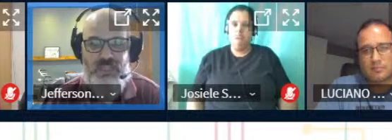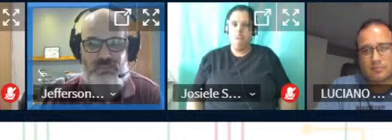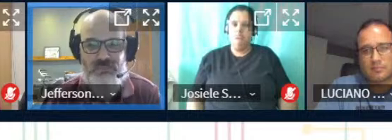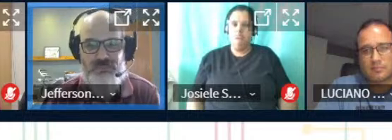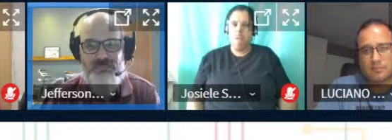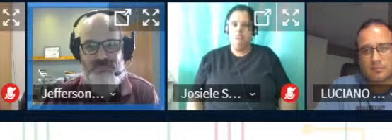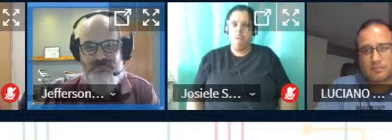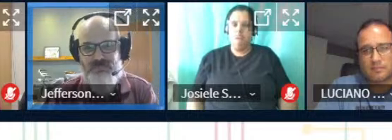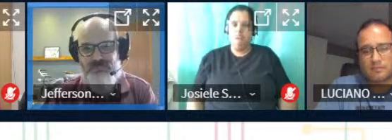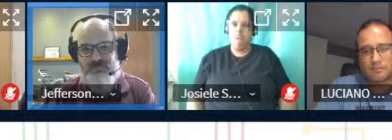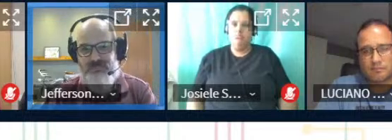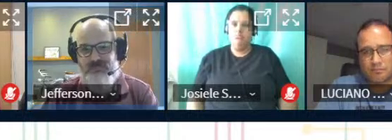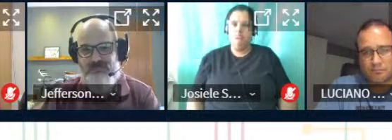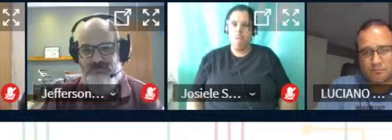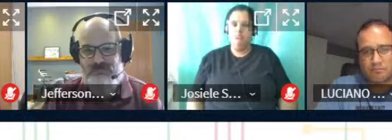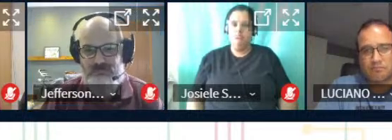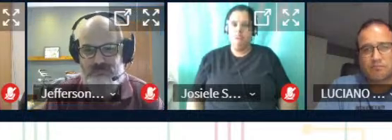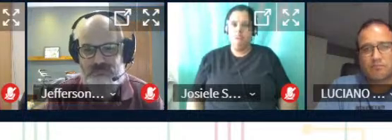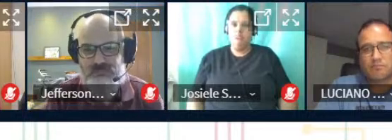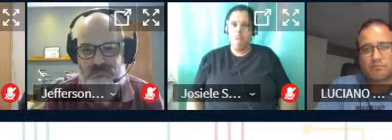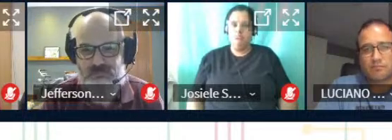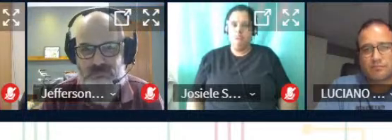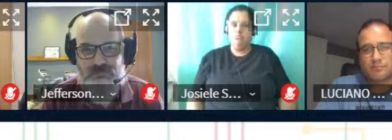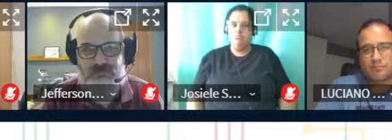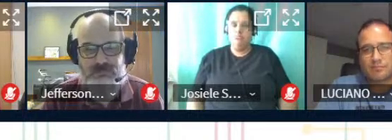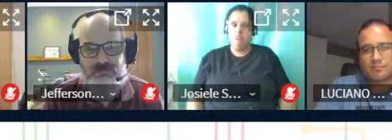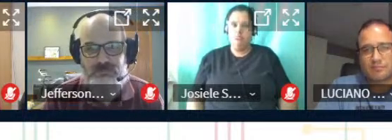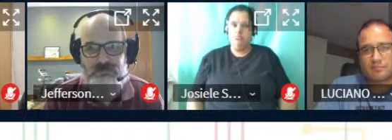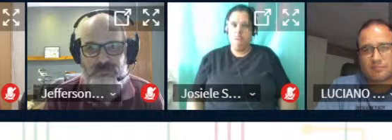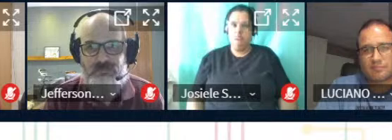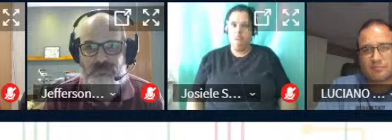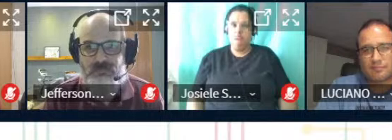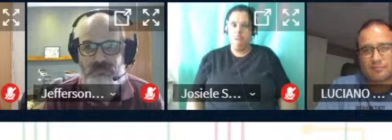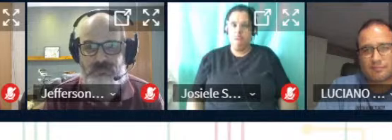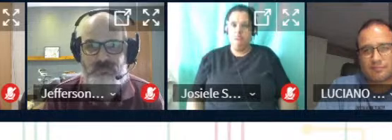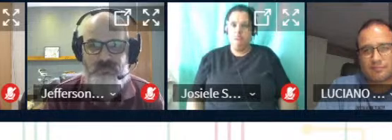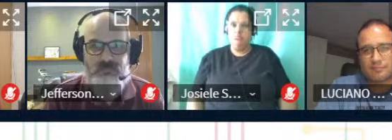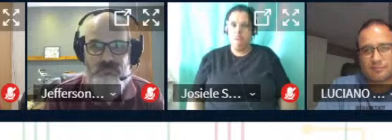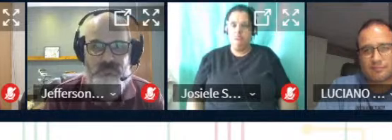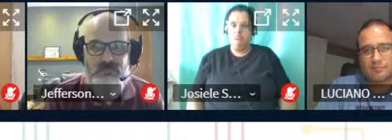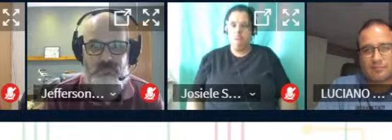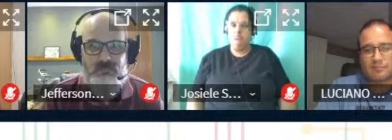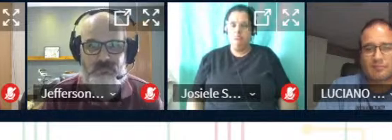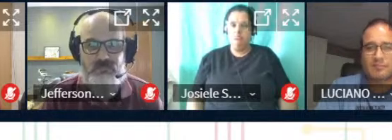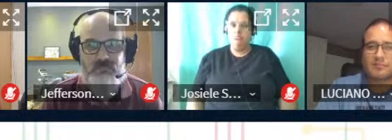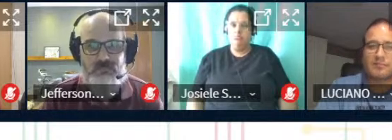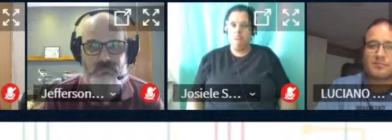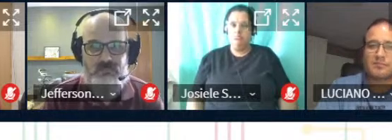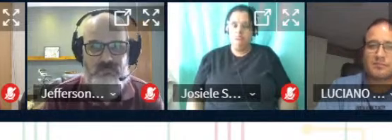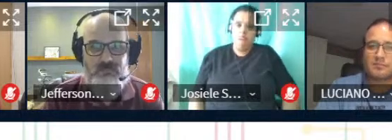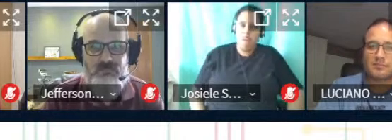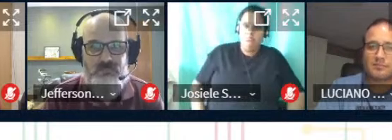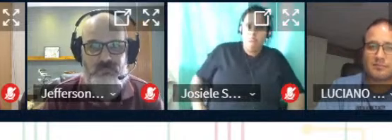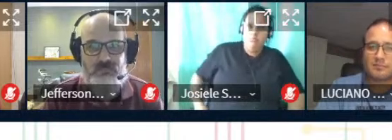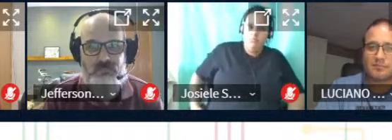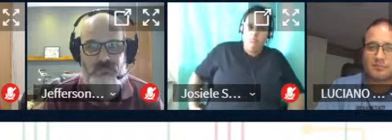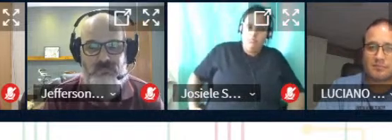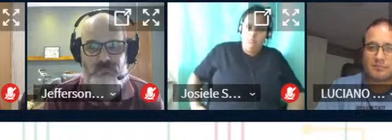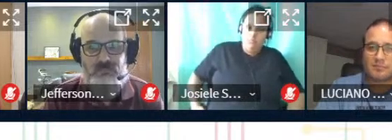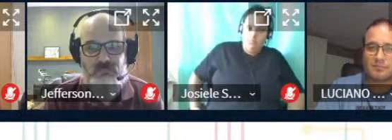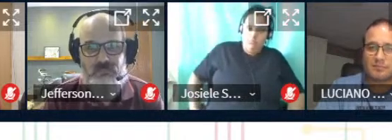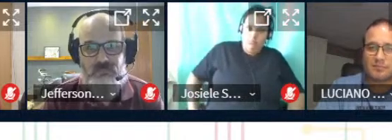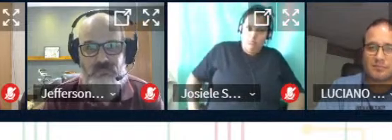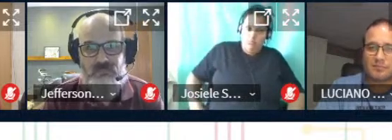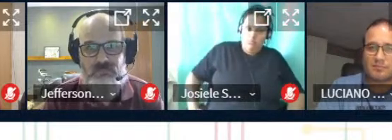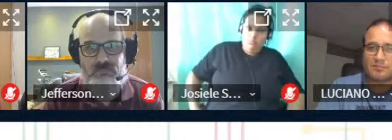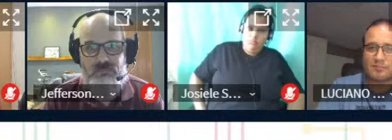linha. Obrigado. Não, nós é que agradecemos realmente é bem o que tu dizias é essa aí a ideia, né? É